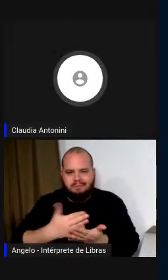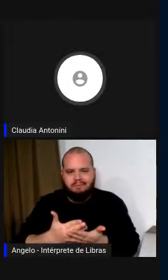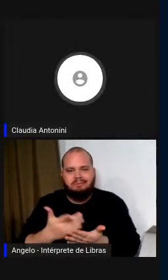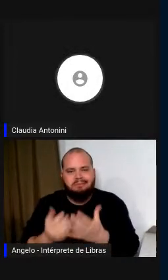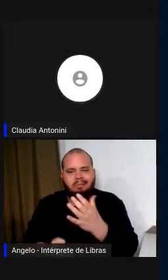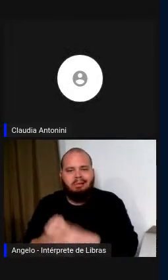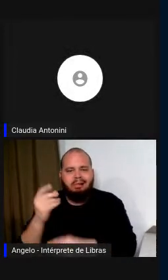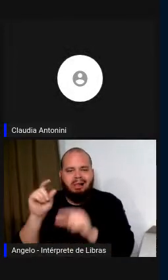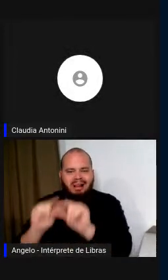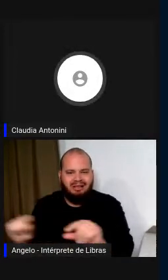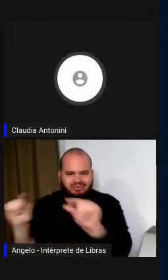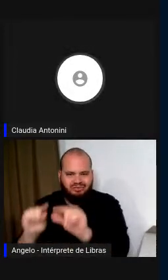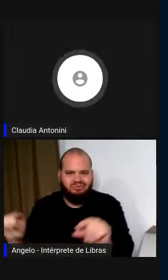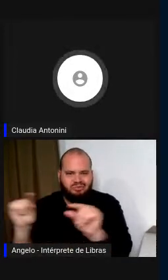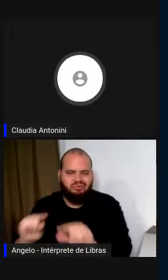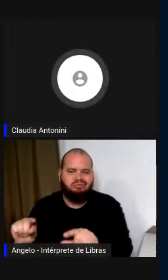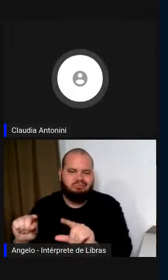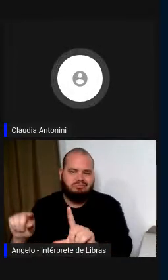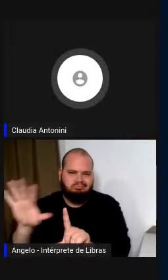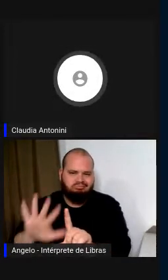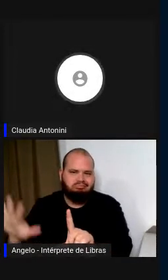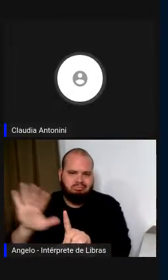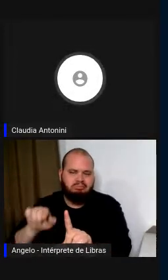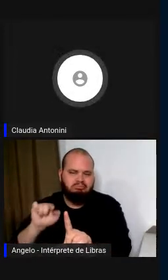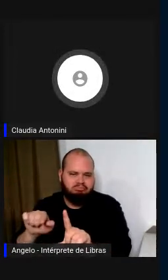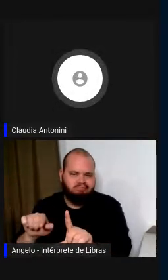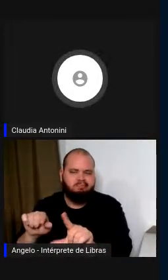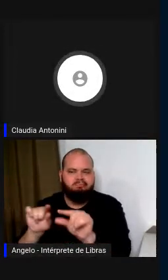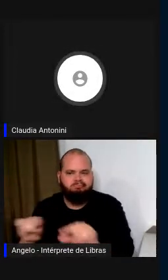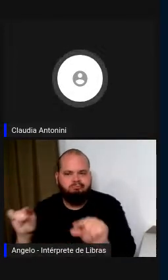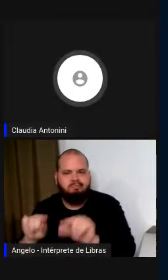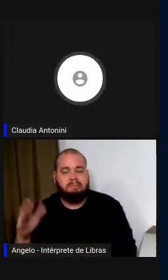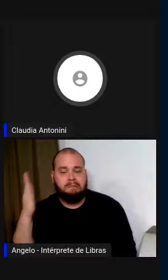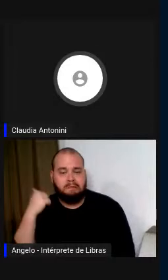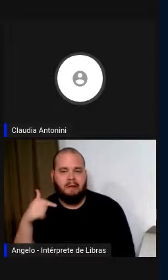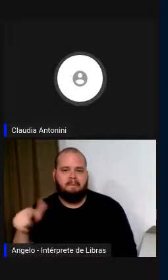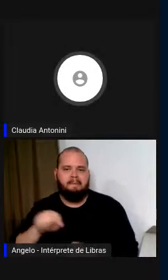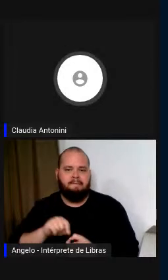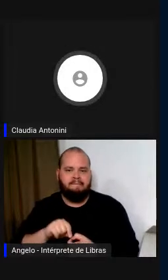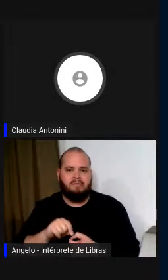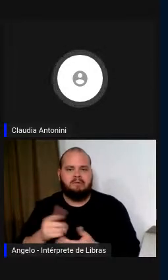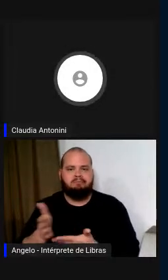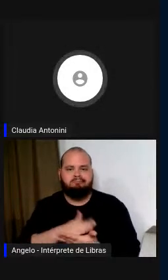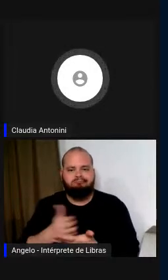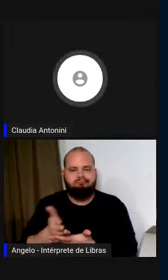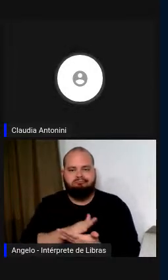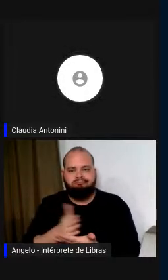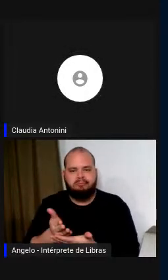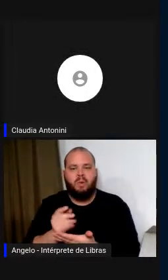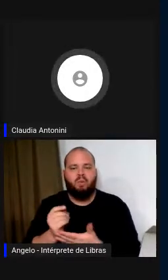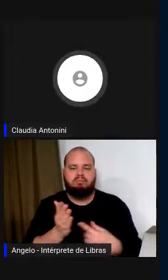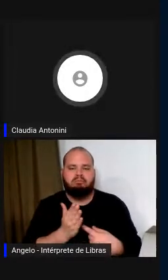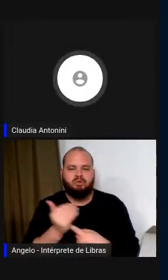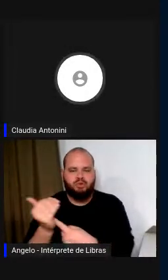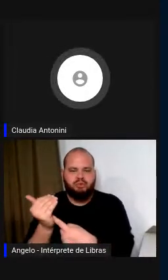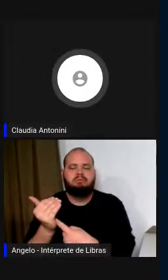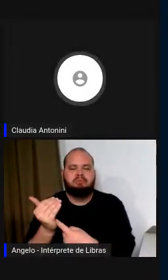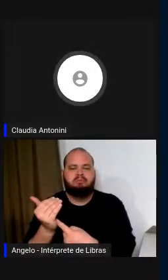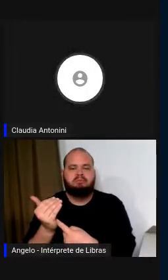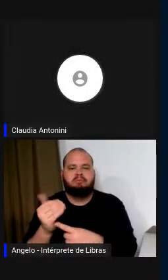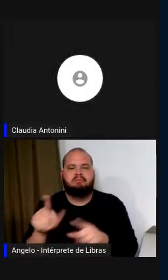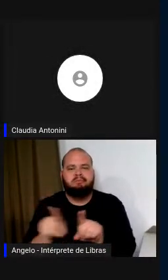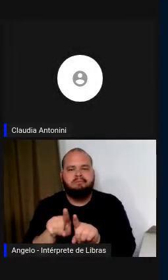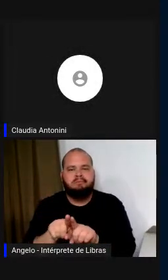fazem, que conhecem o papel, que fazem a intermediação entre a tecnologia, que fazem